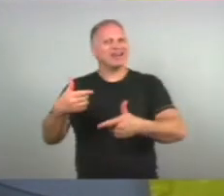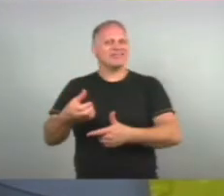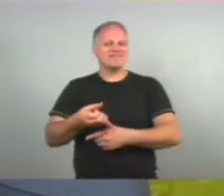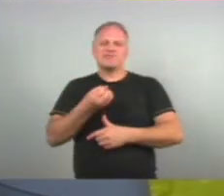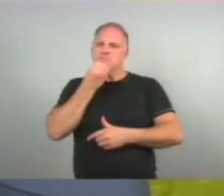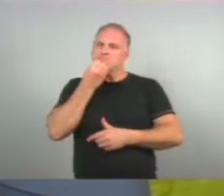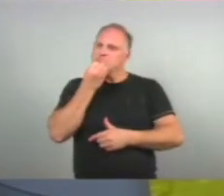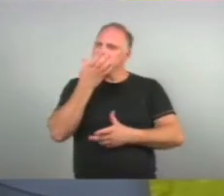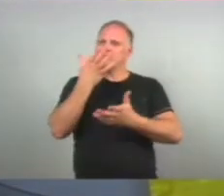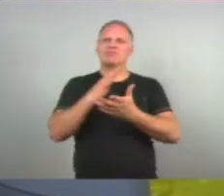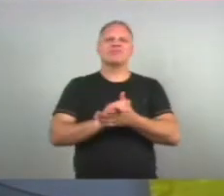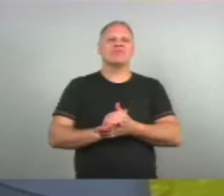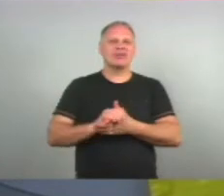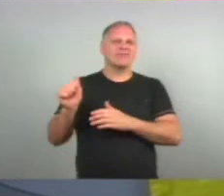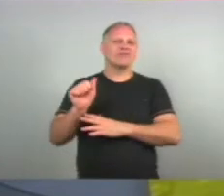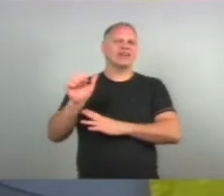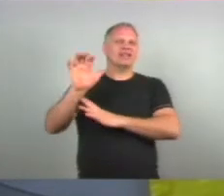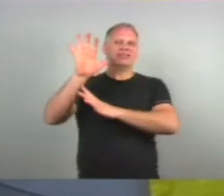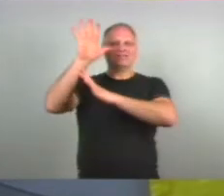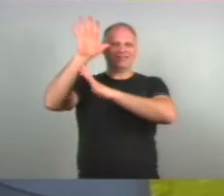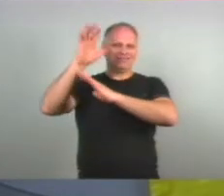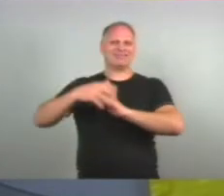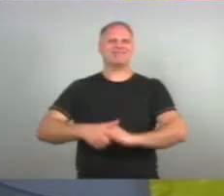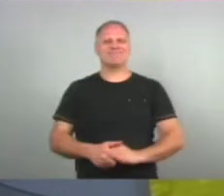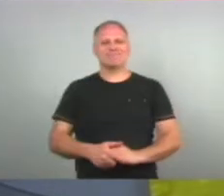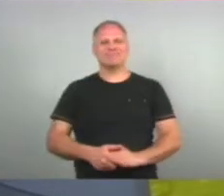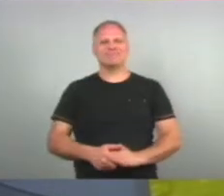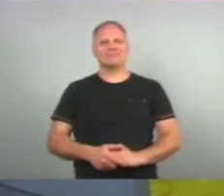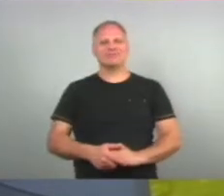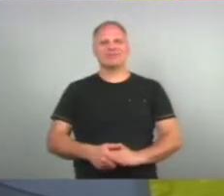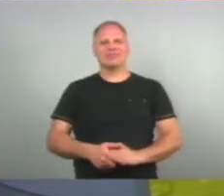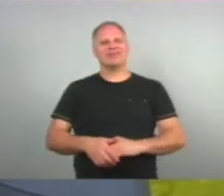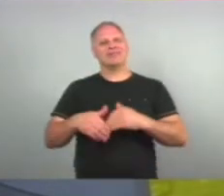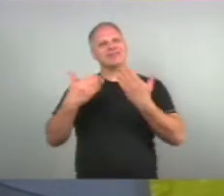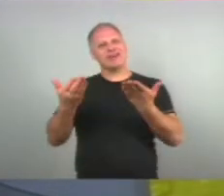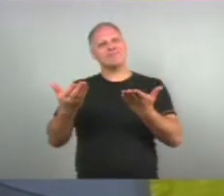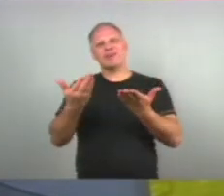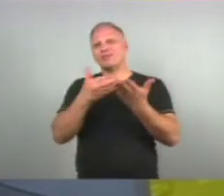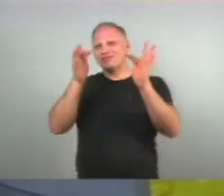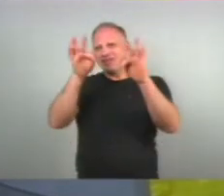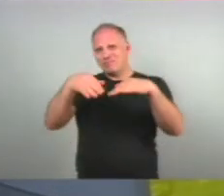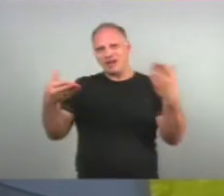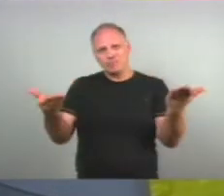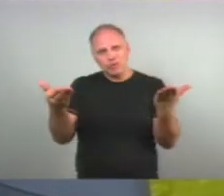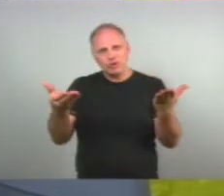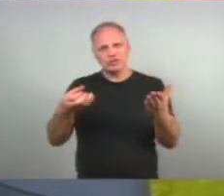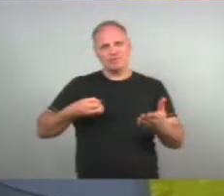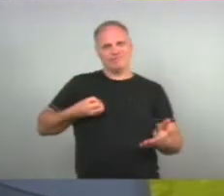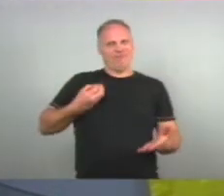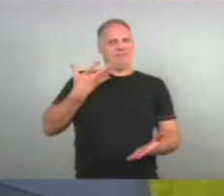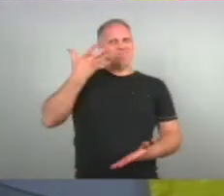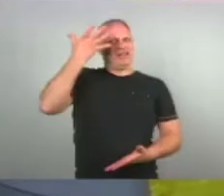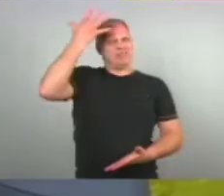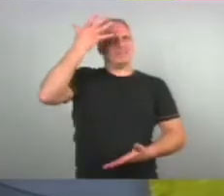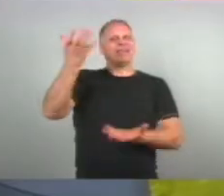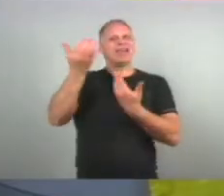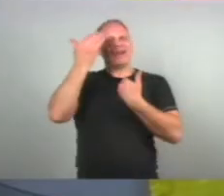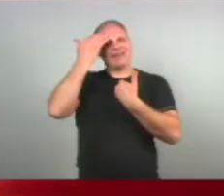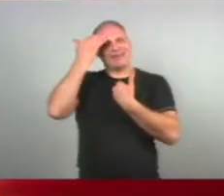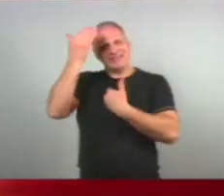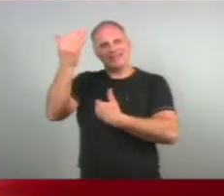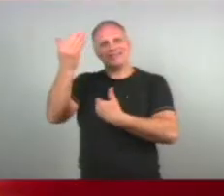De forma bastante eficaz Né? Então para encerrar O programa de hoje Eu quero também agradecer As